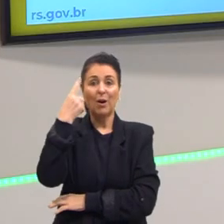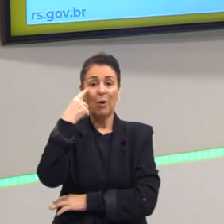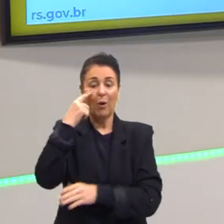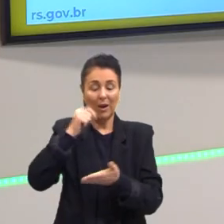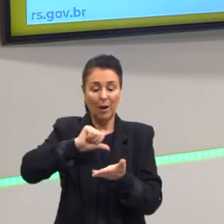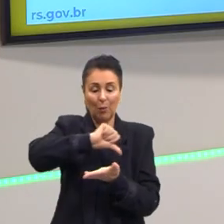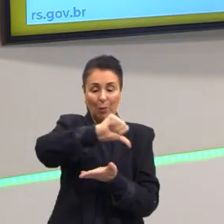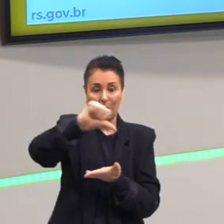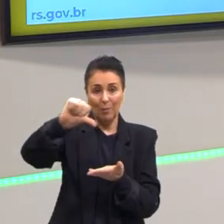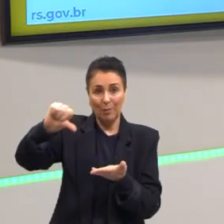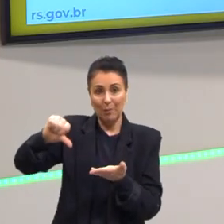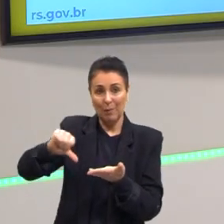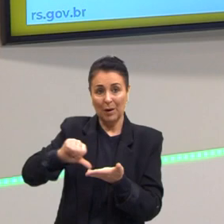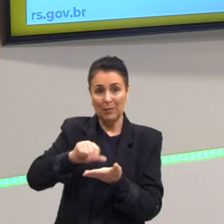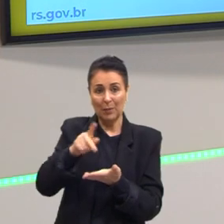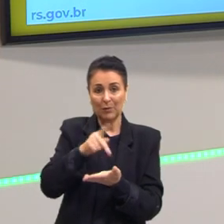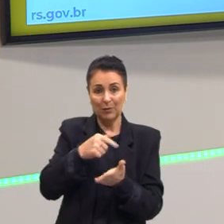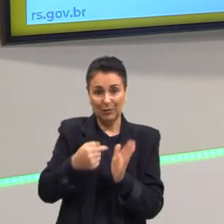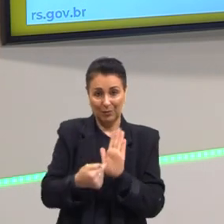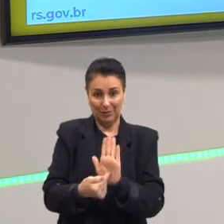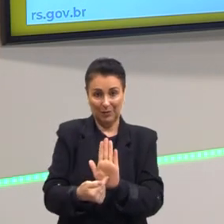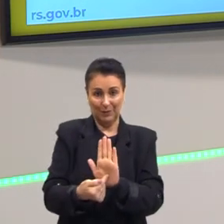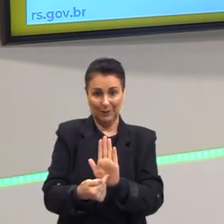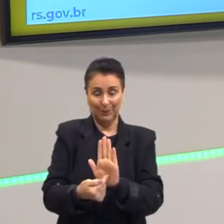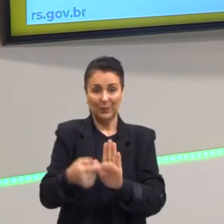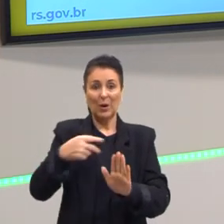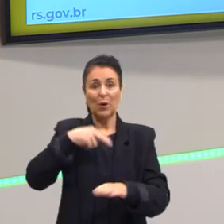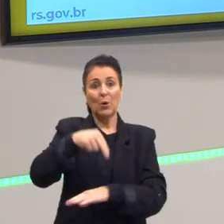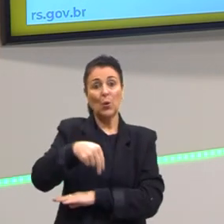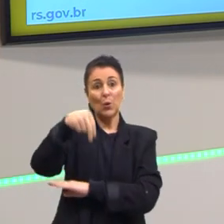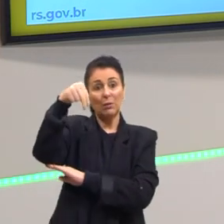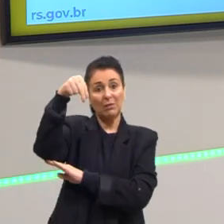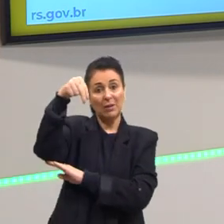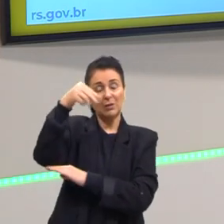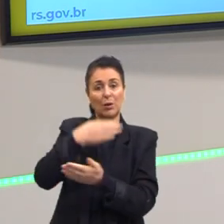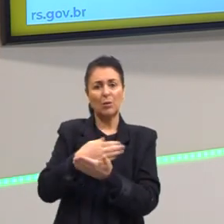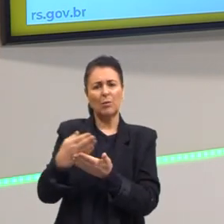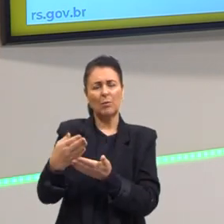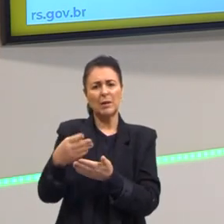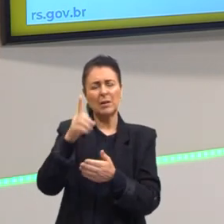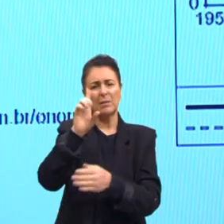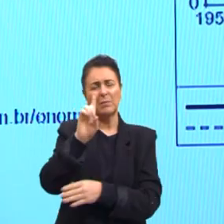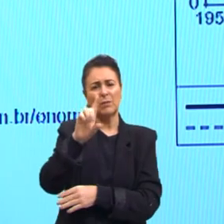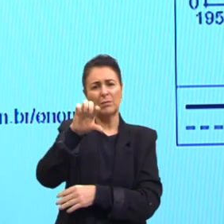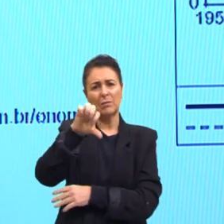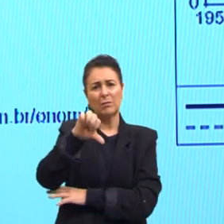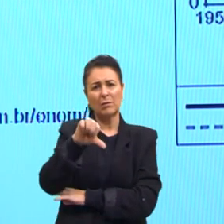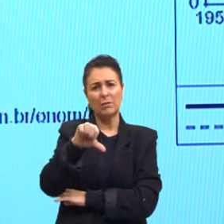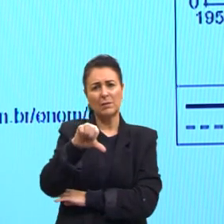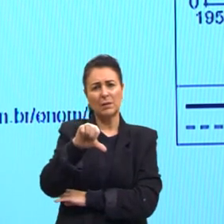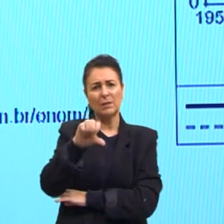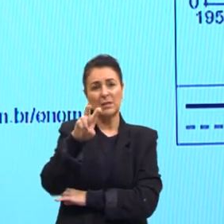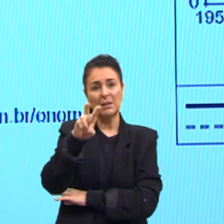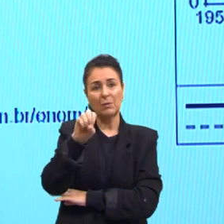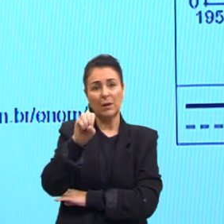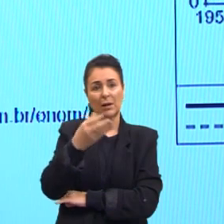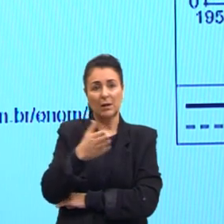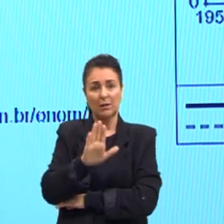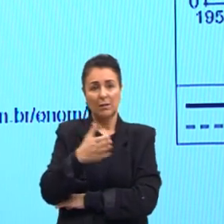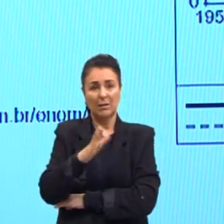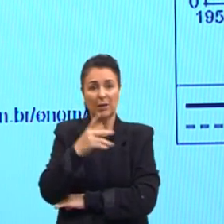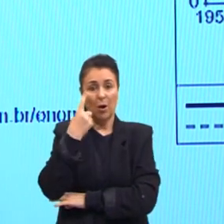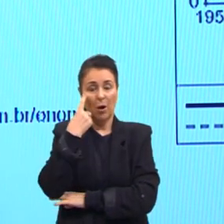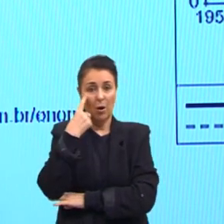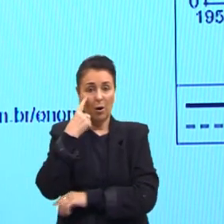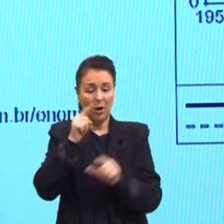tem aqui, o Nordeste começa lá em 1950, vejam que